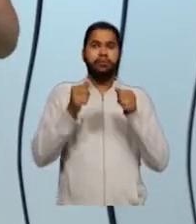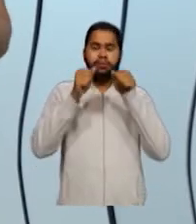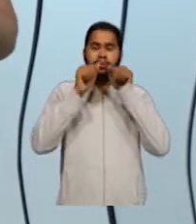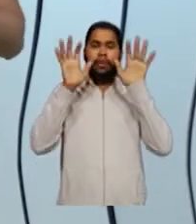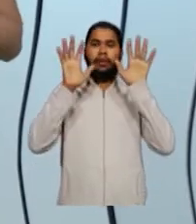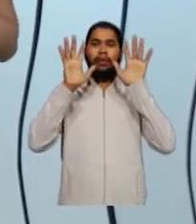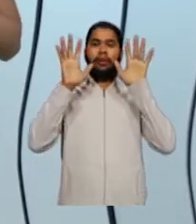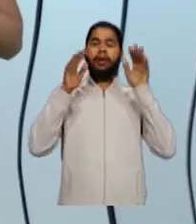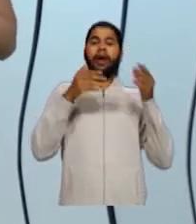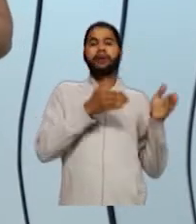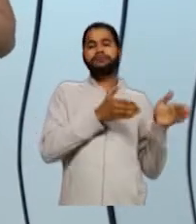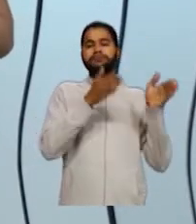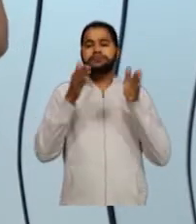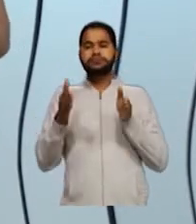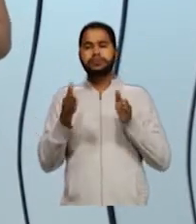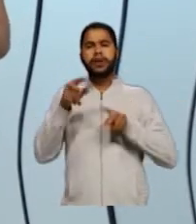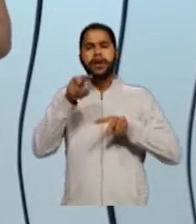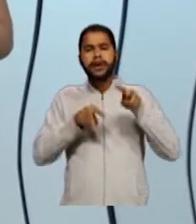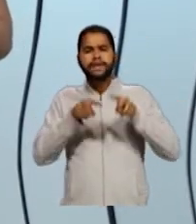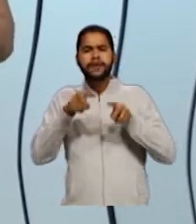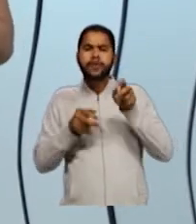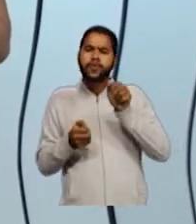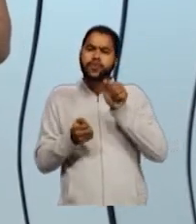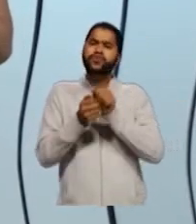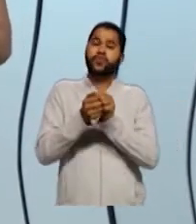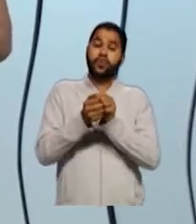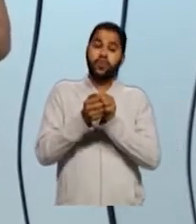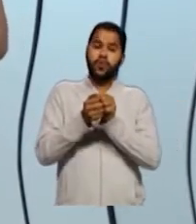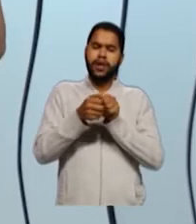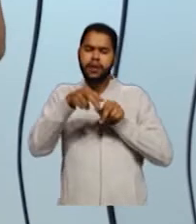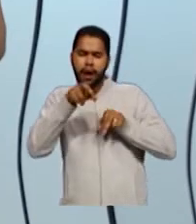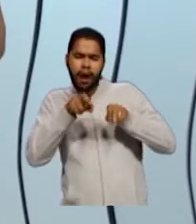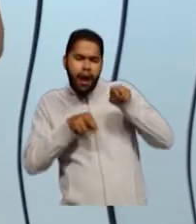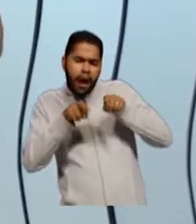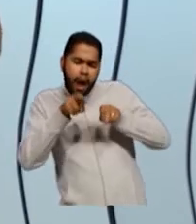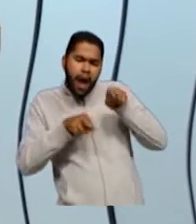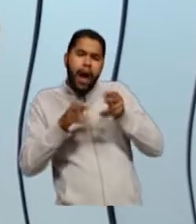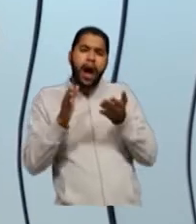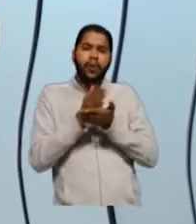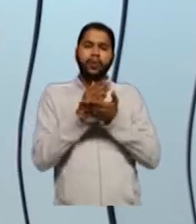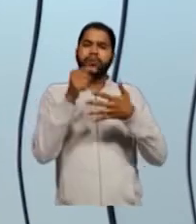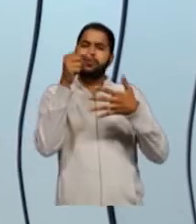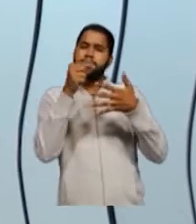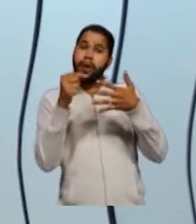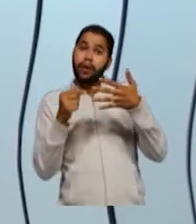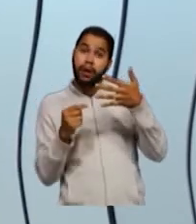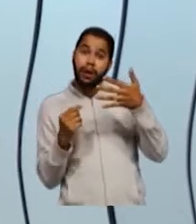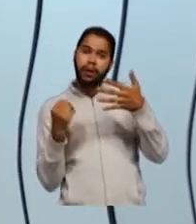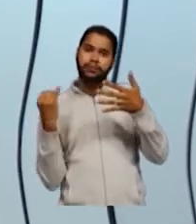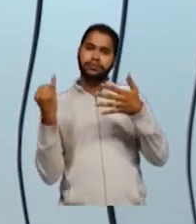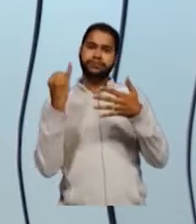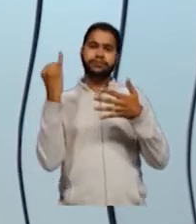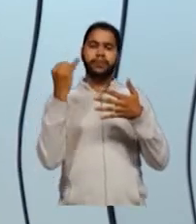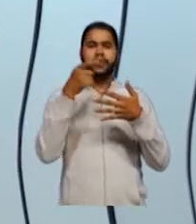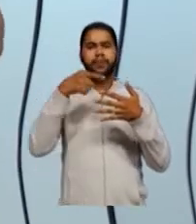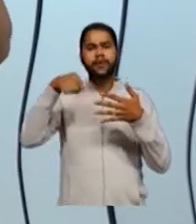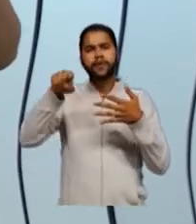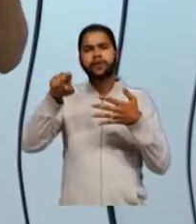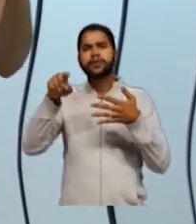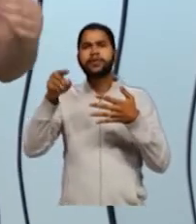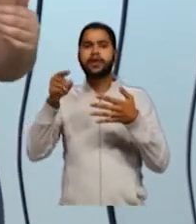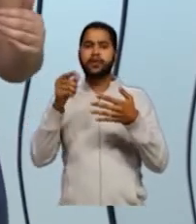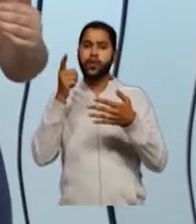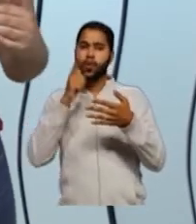E depois eu vou fazer uma revisão com vocês. Essa revisão eu vou trazer alguns elementos importantes para vocês poderem